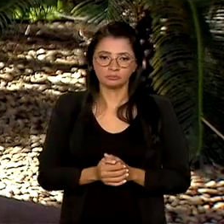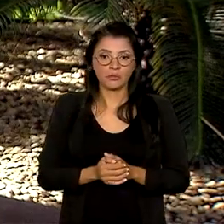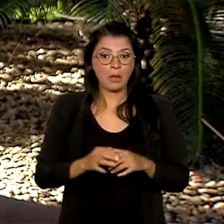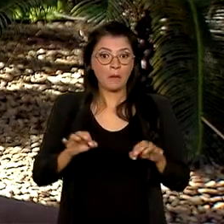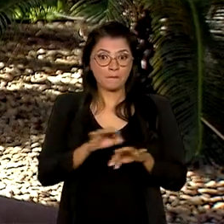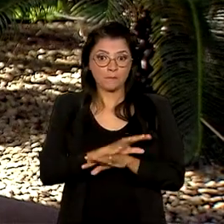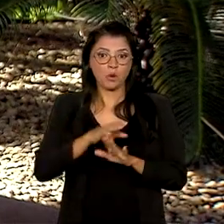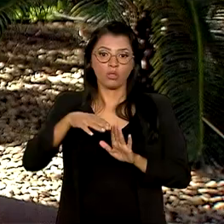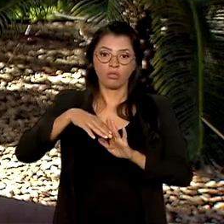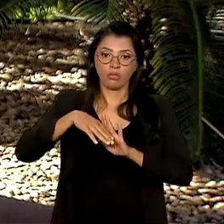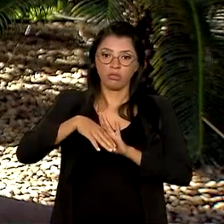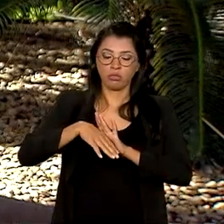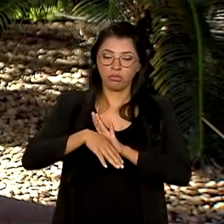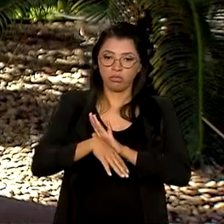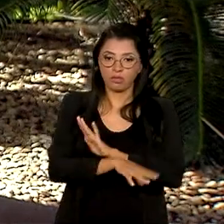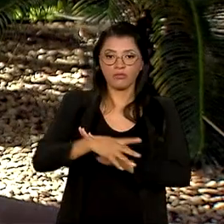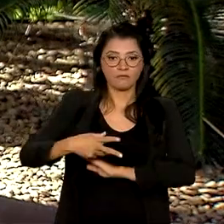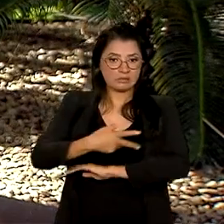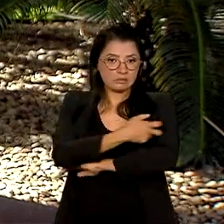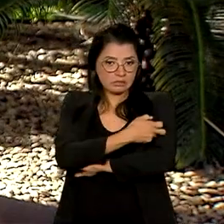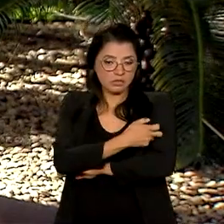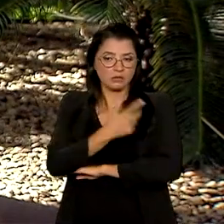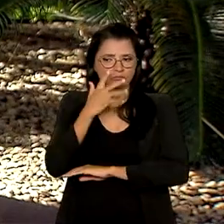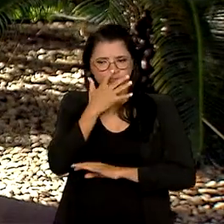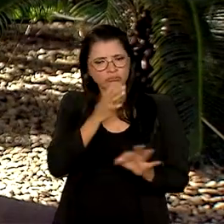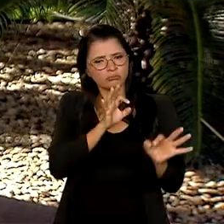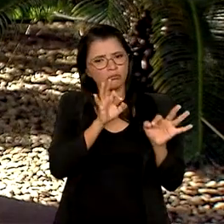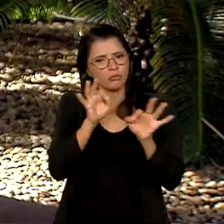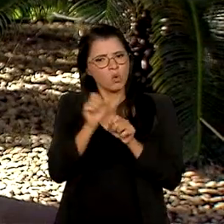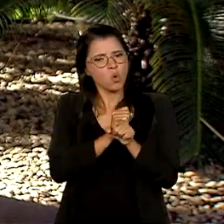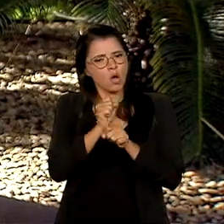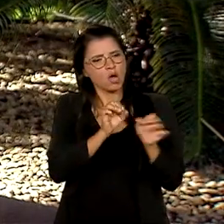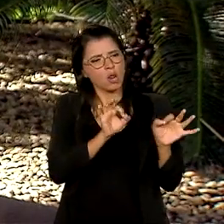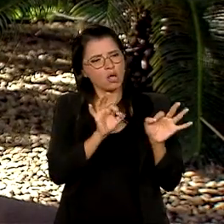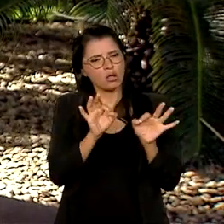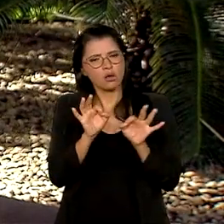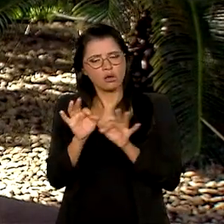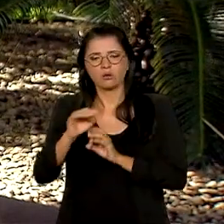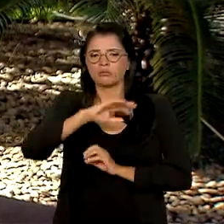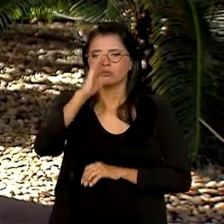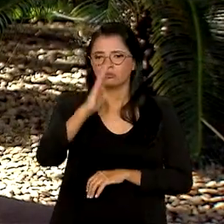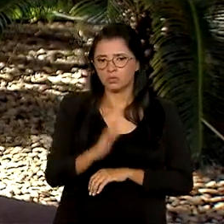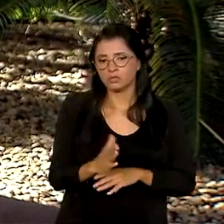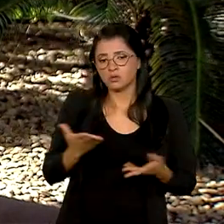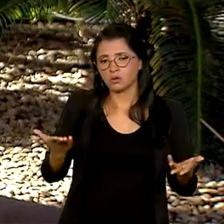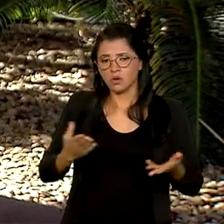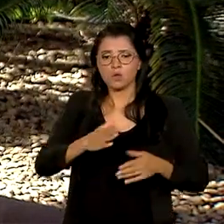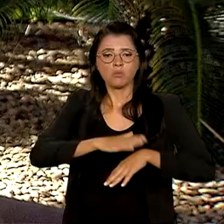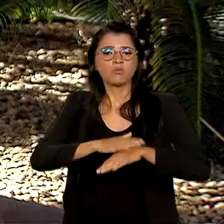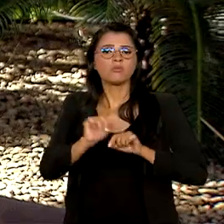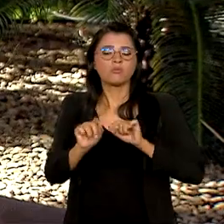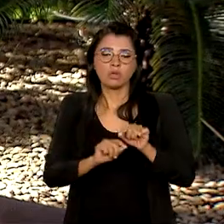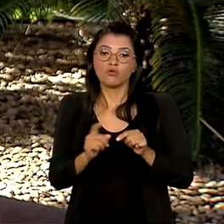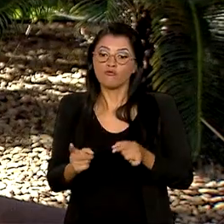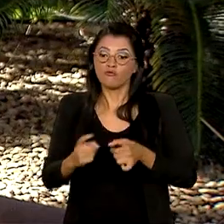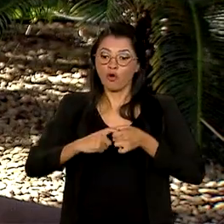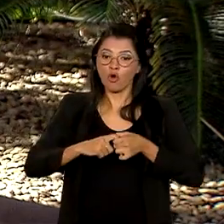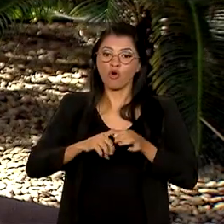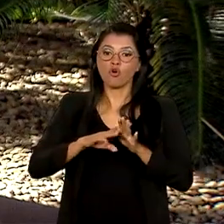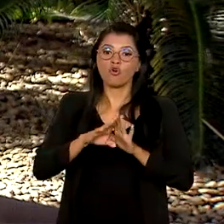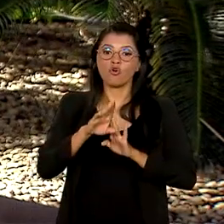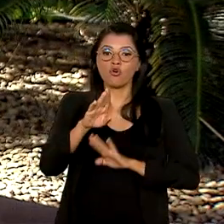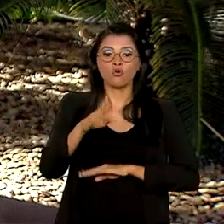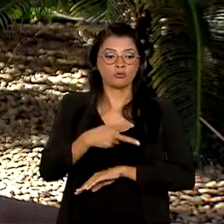significativa na cobertura vacinal observada nos últimos anos, o Brasil vive agora um momento de retomada